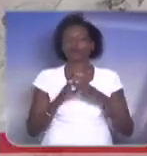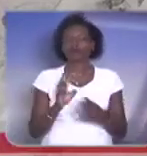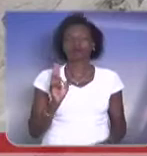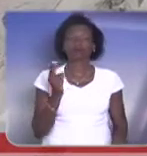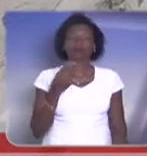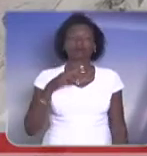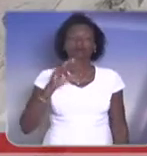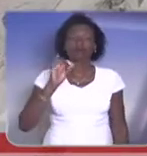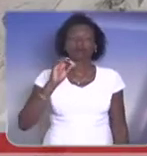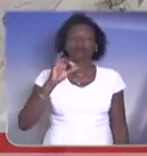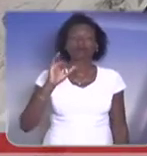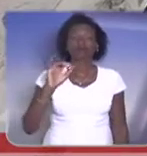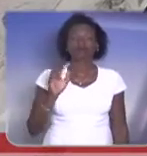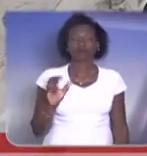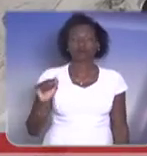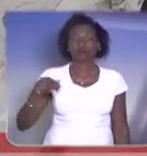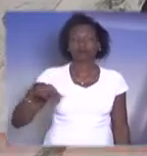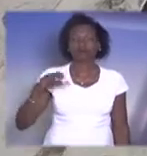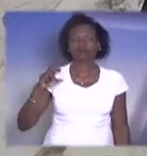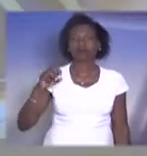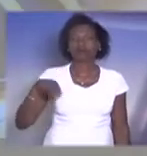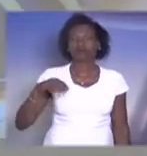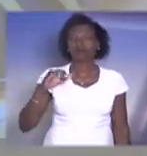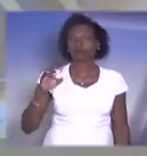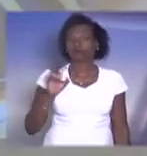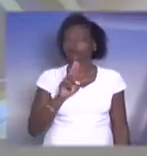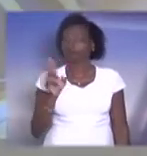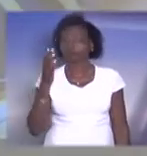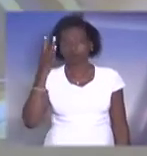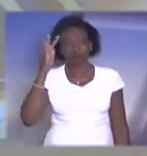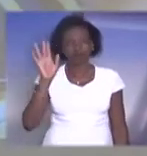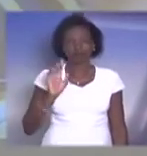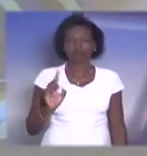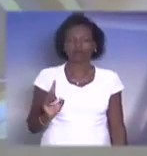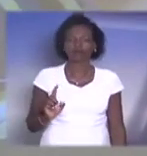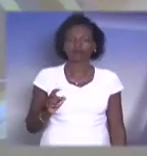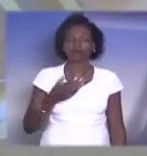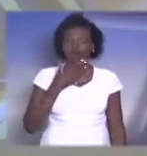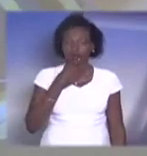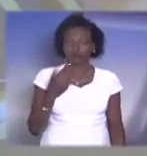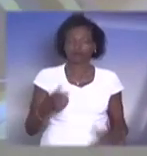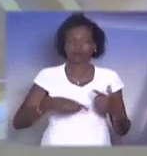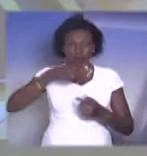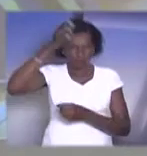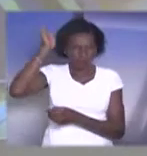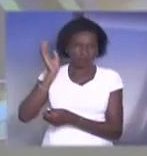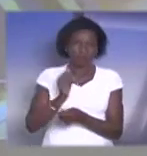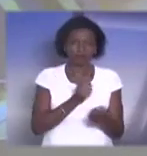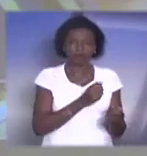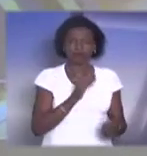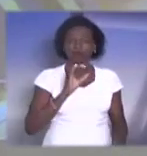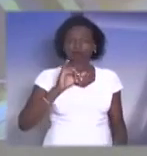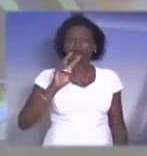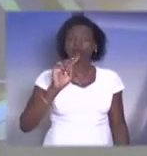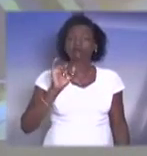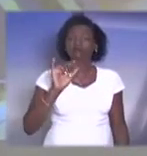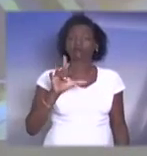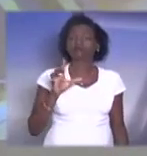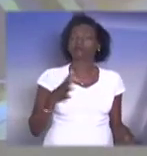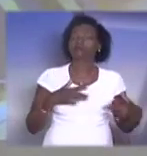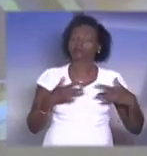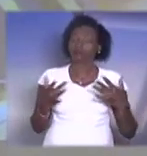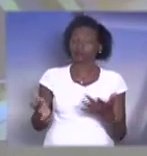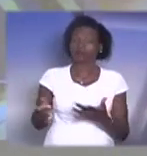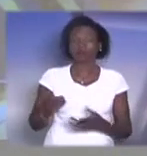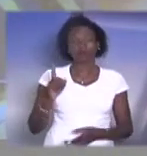anônimo que morre e as pessoas nem tomam conhecimento. É um bombeiro civil, sim, um bombeiro civil, um bombeiro voluntário,